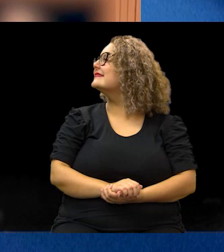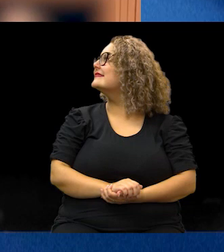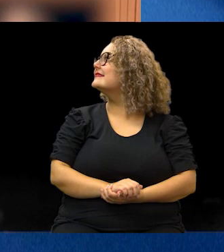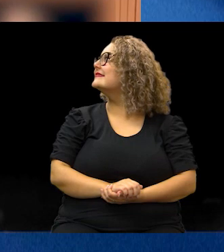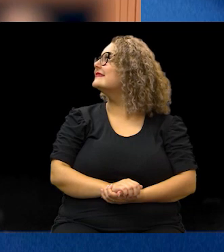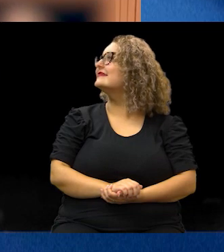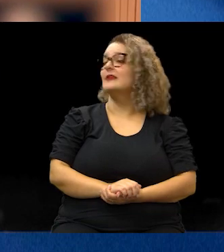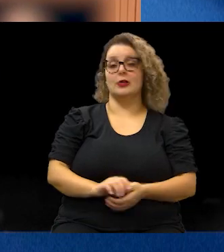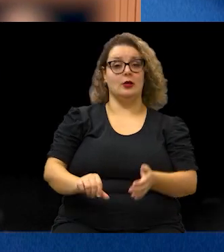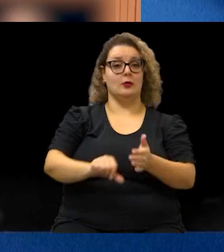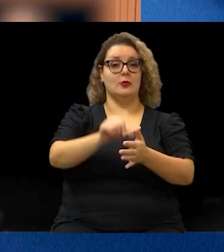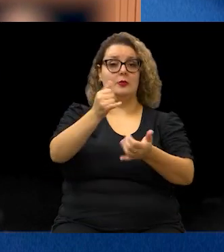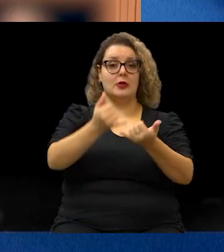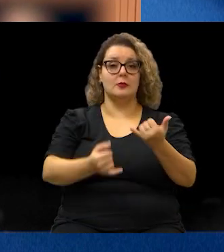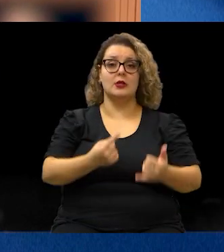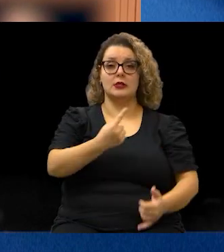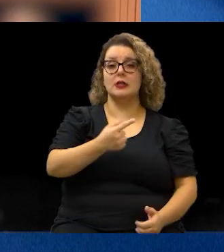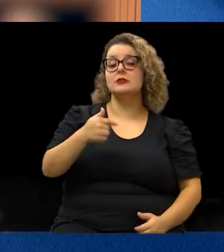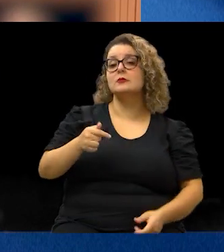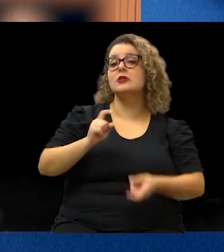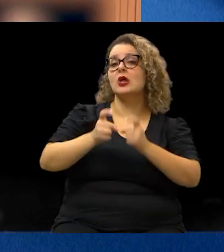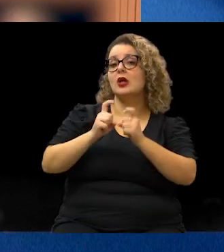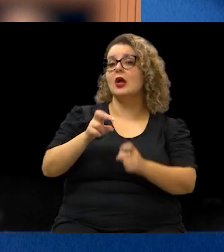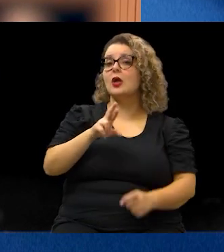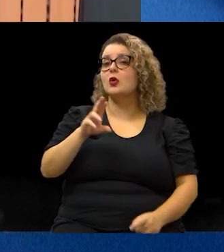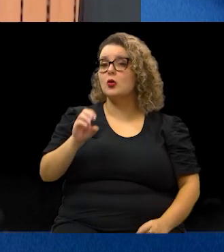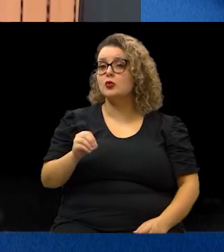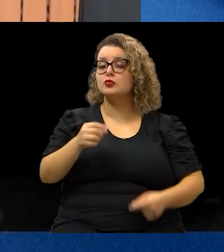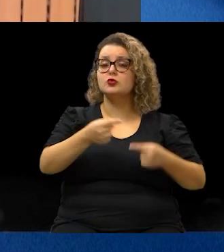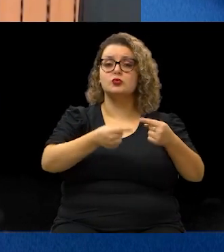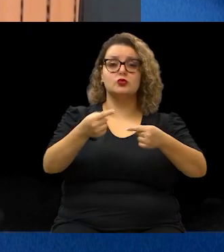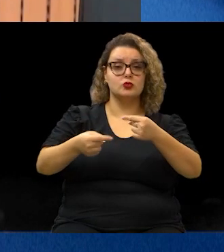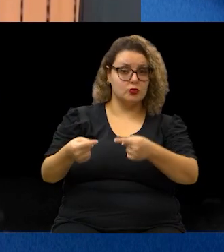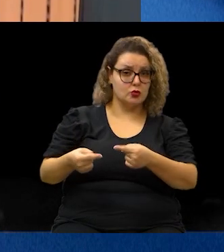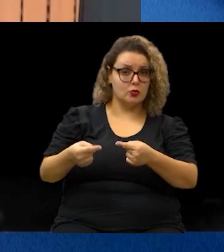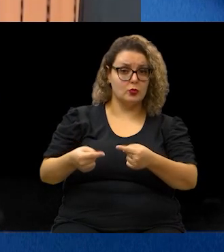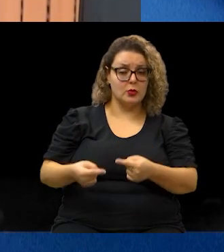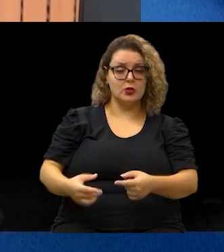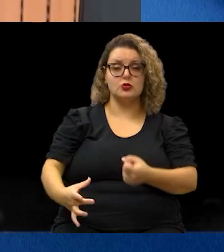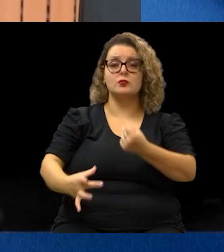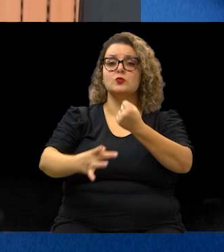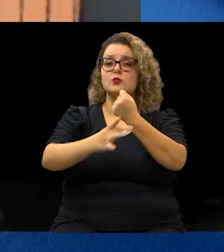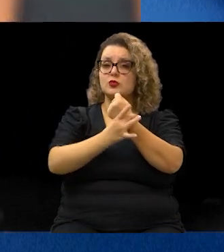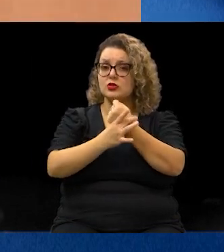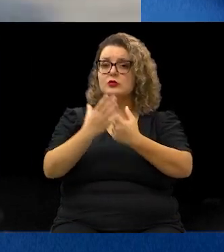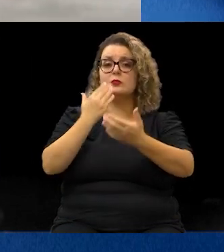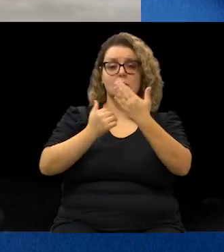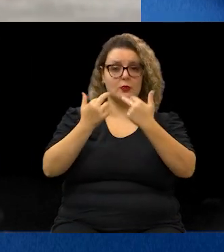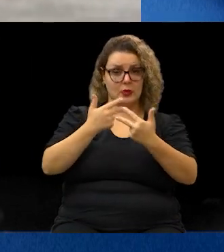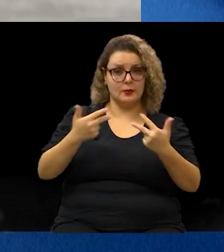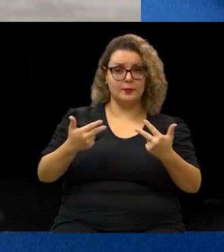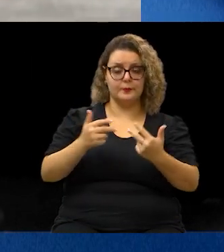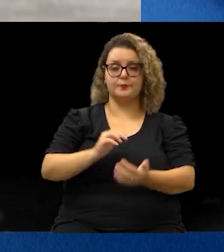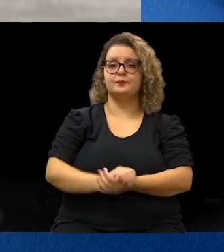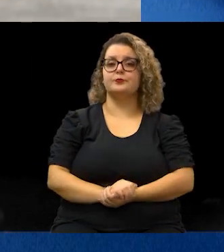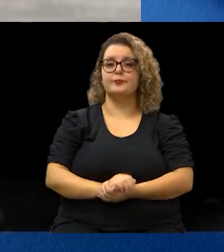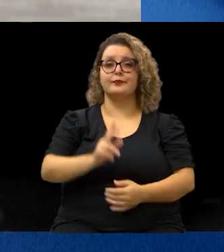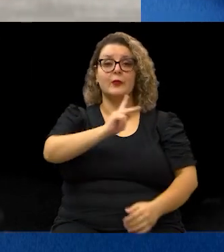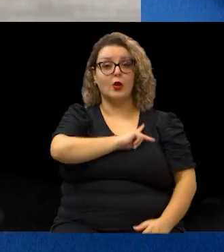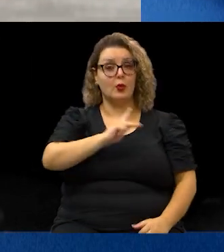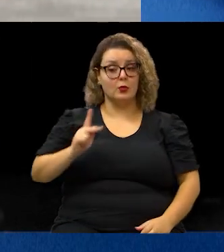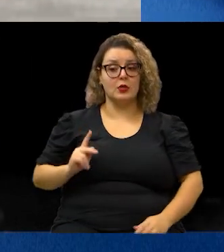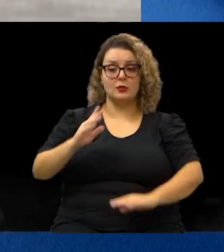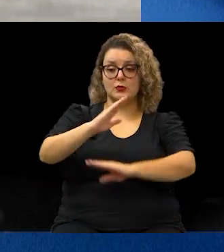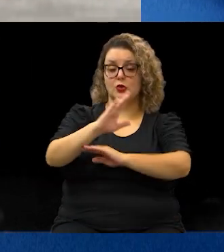Primeira parte da 17ª reunião ordinária, debate sobre segurança alimentar. Presidente da